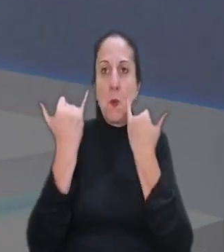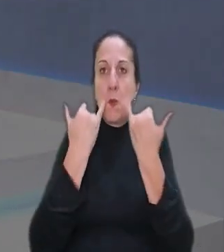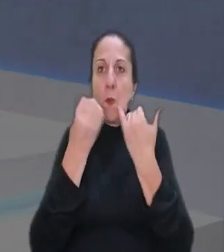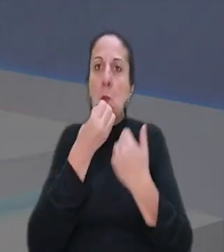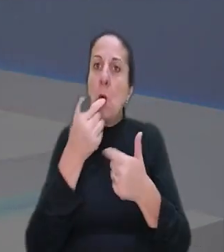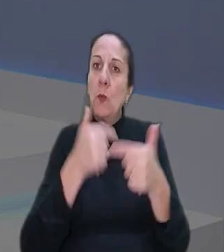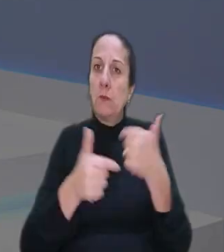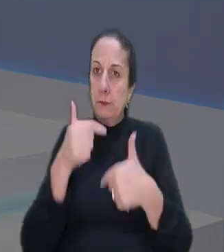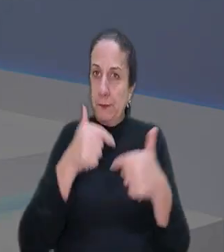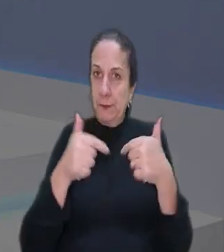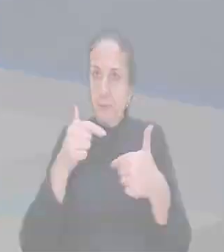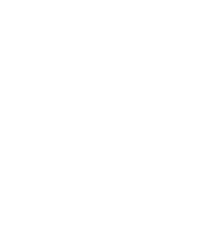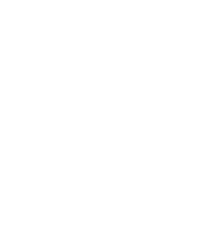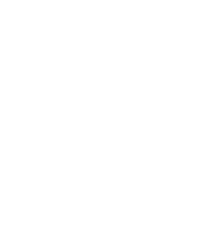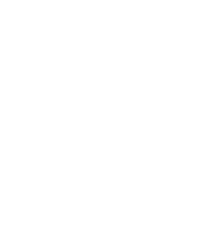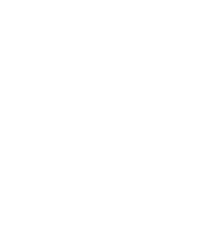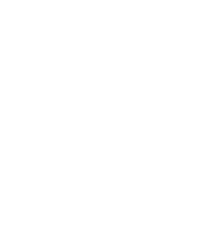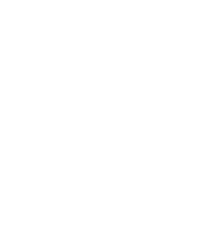informações e bom trabalho para você.